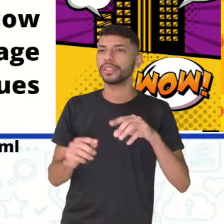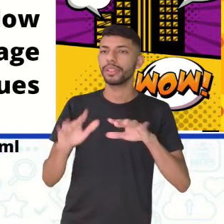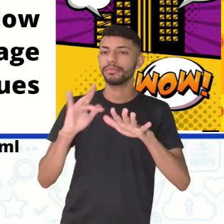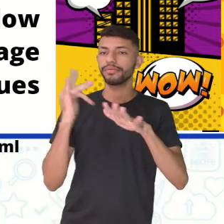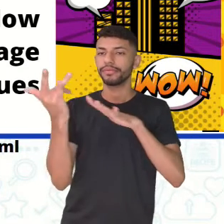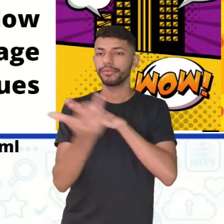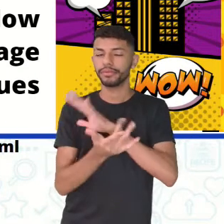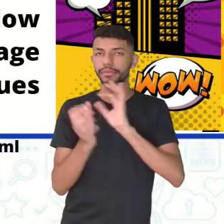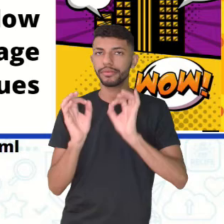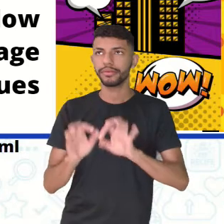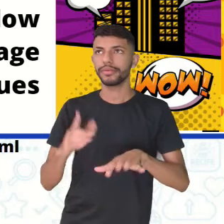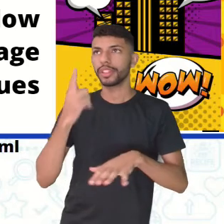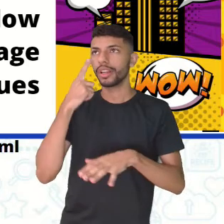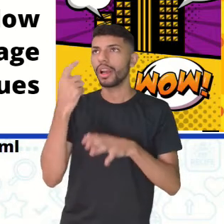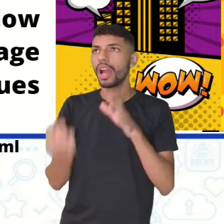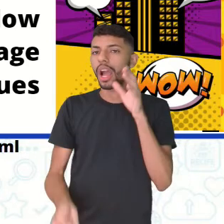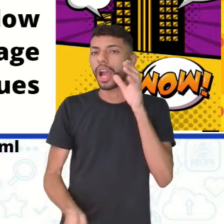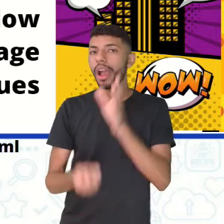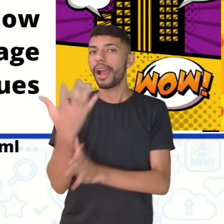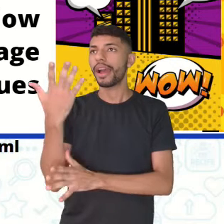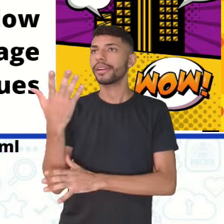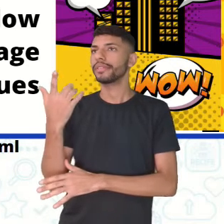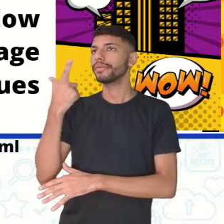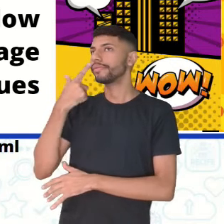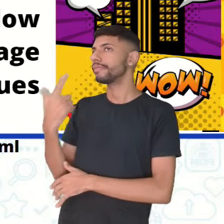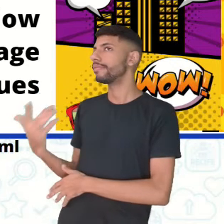A origem, a origem do histórias em quadrinhos, pessoal.